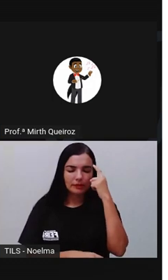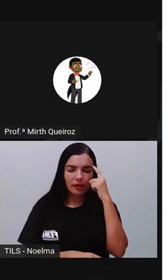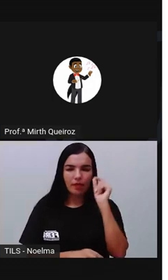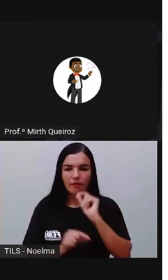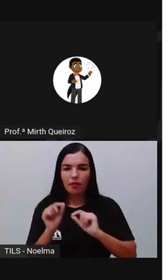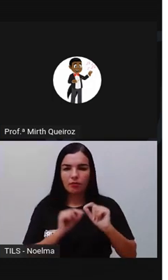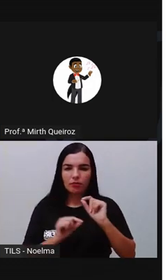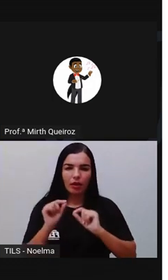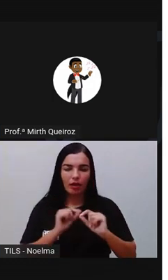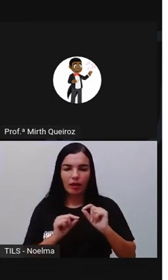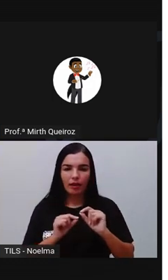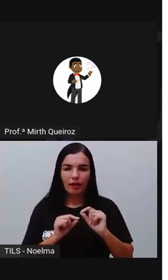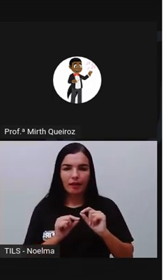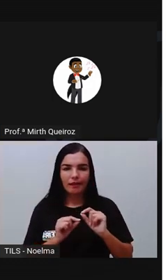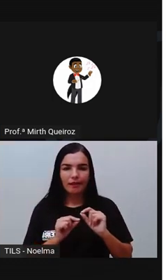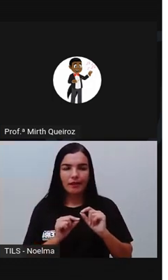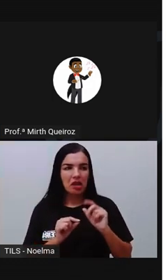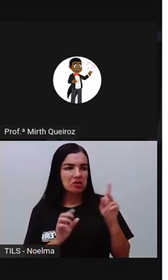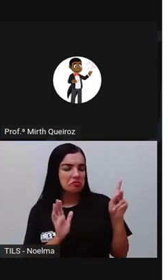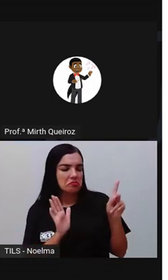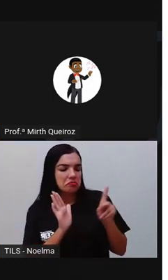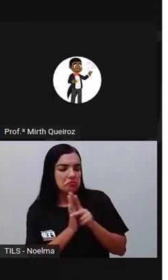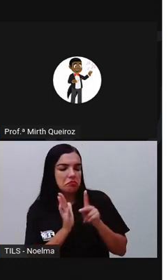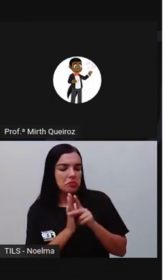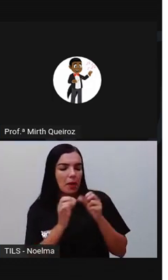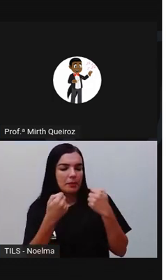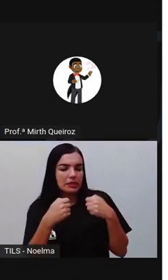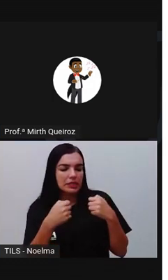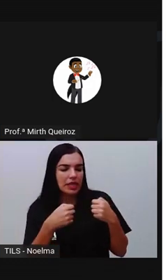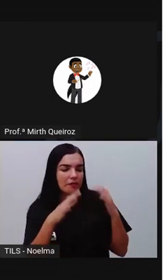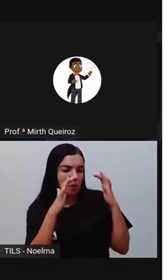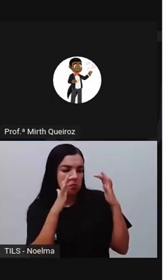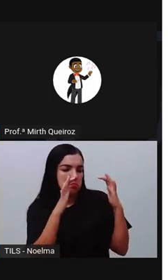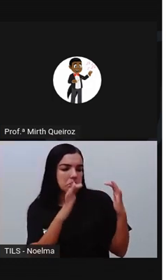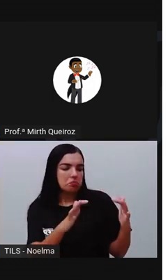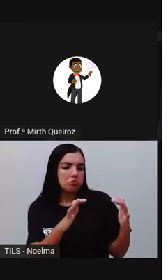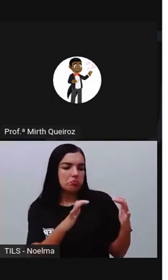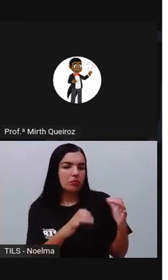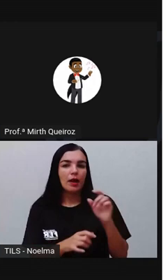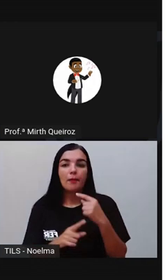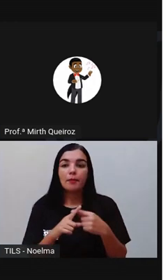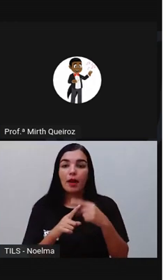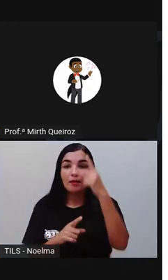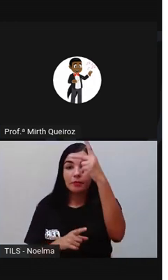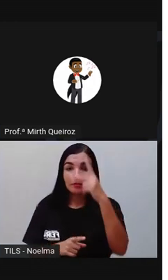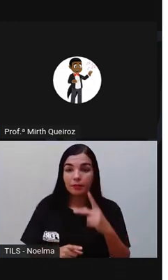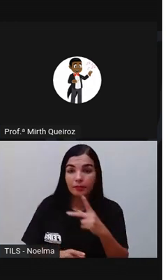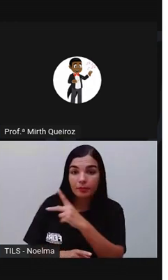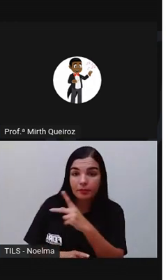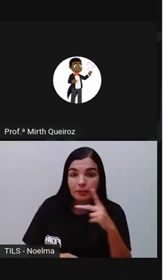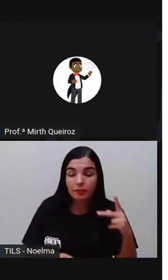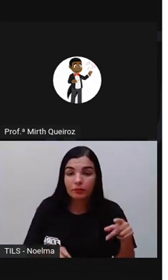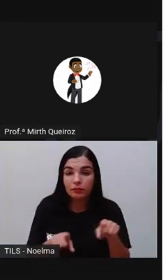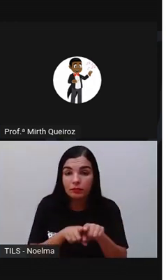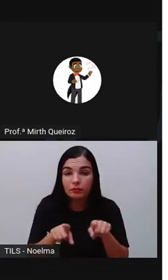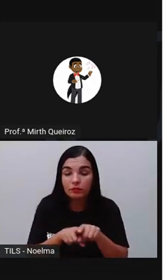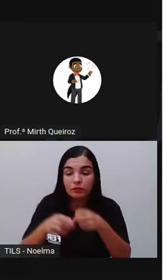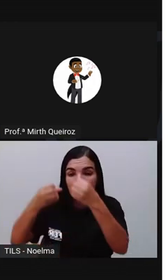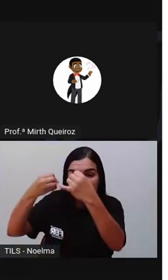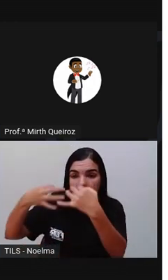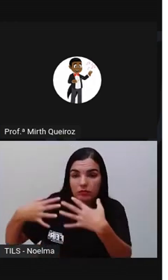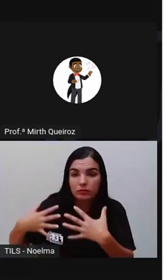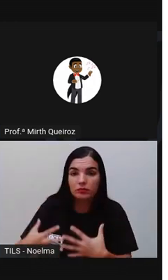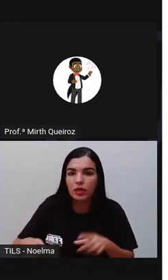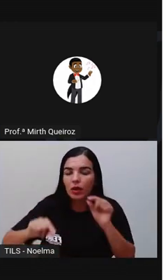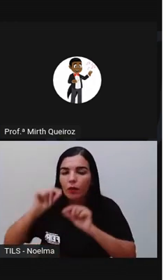traz consigo o ser servido, obedecido de muitos. O jesuíta trata ainda da dependência que tem